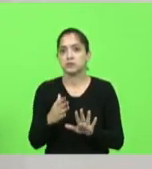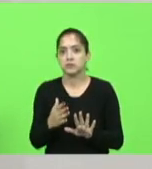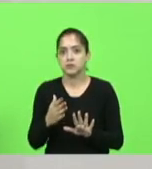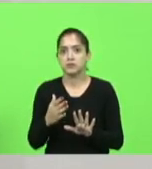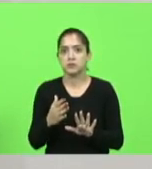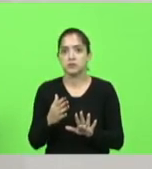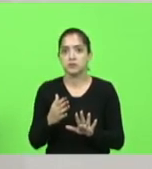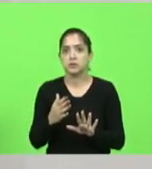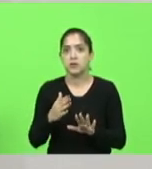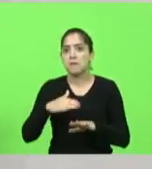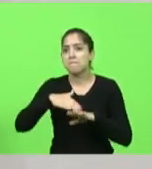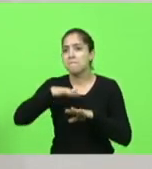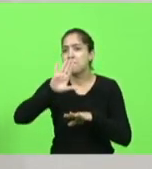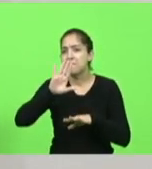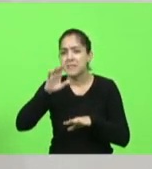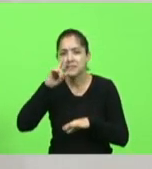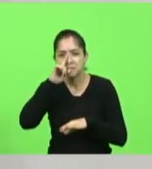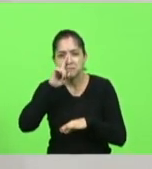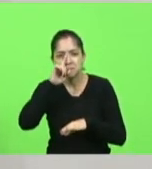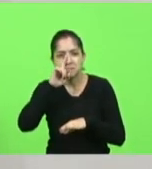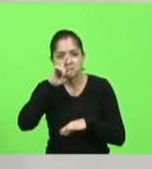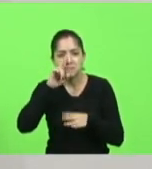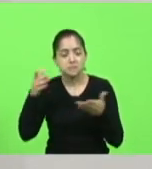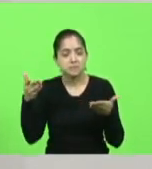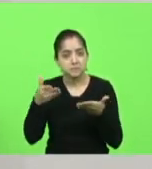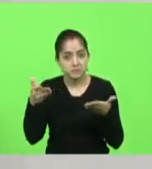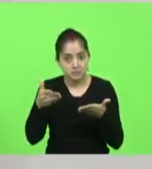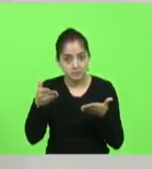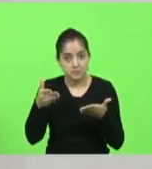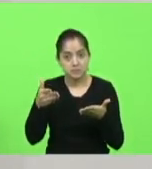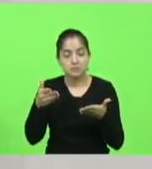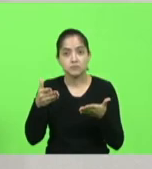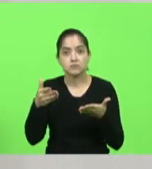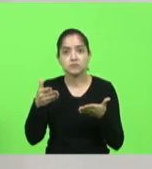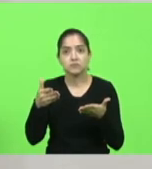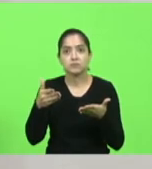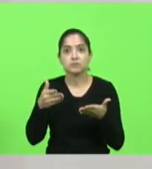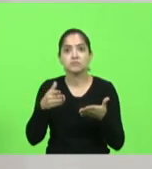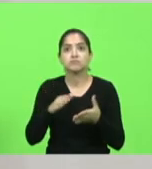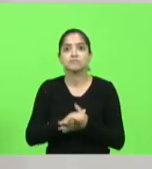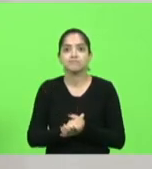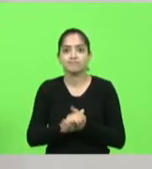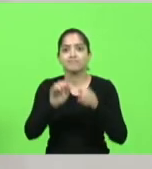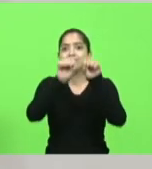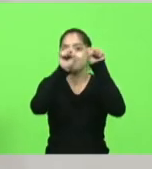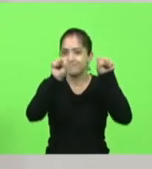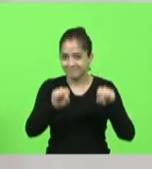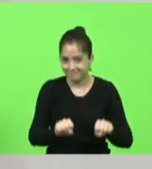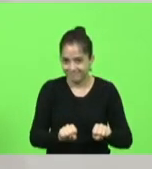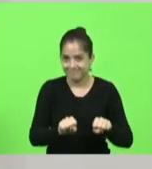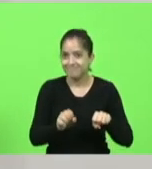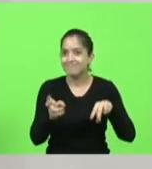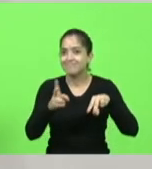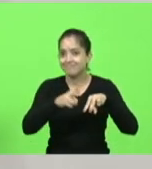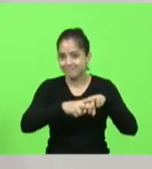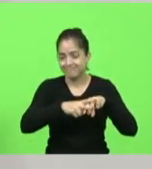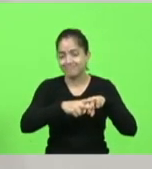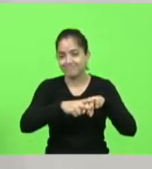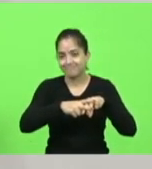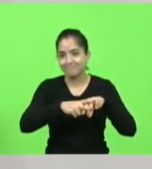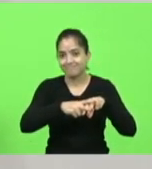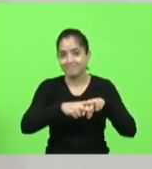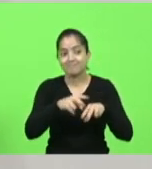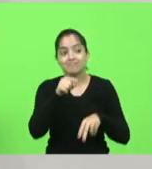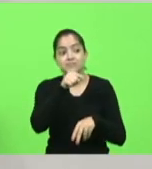mais perigoso hoje na segurança pública é o do sistema prisional. Você está